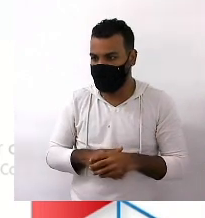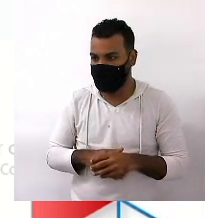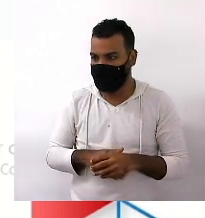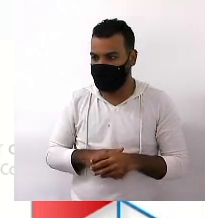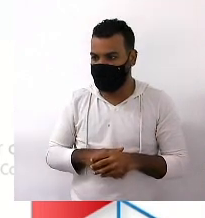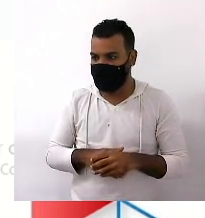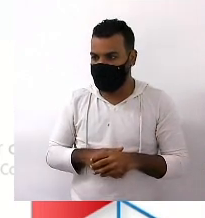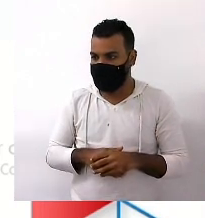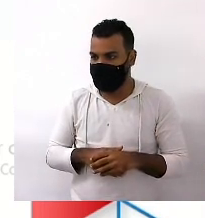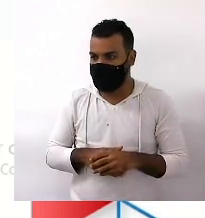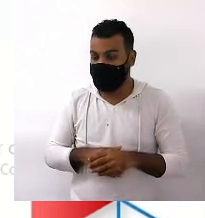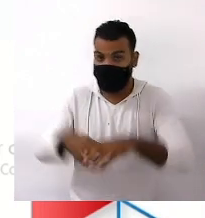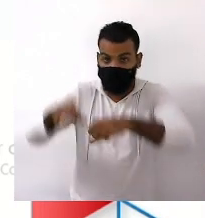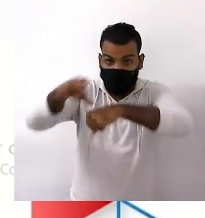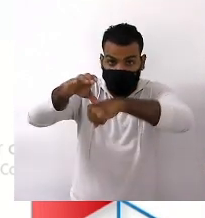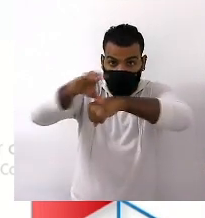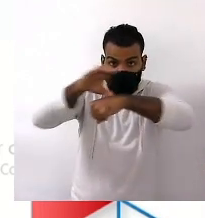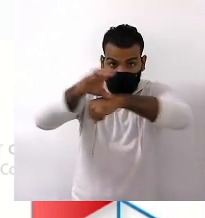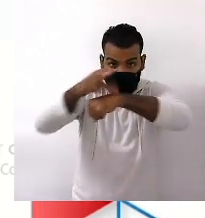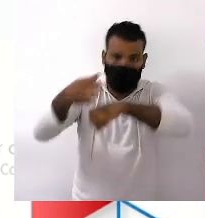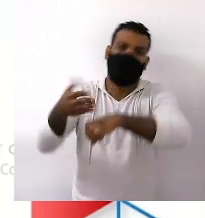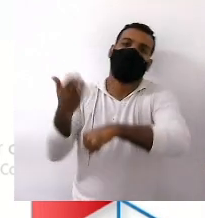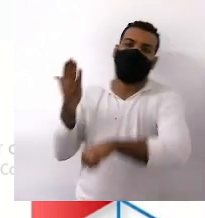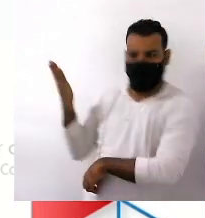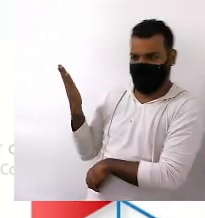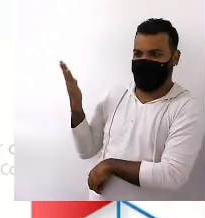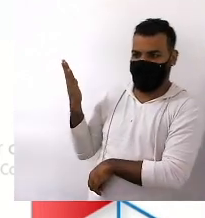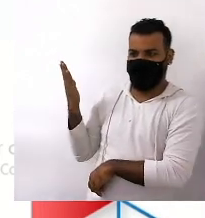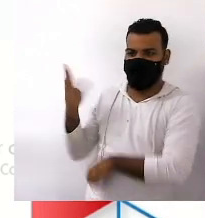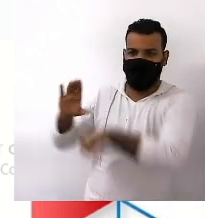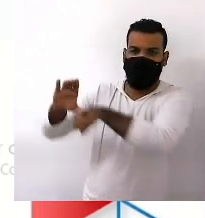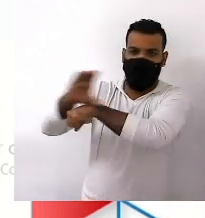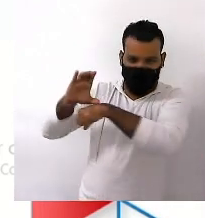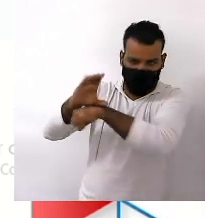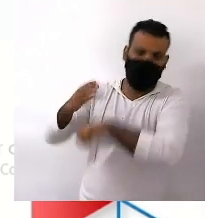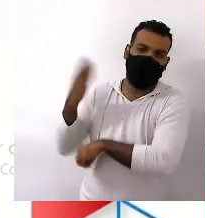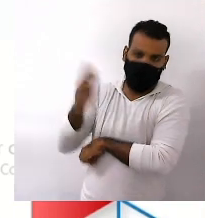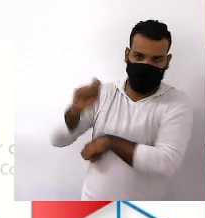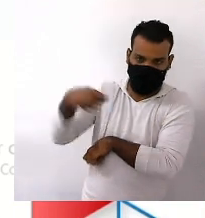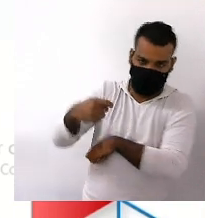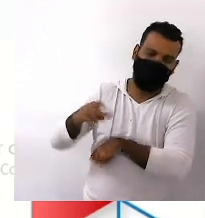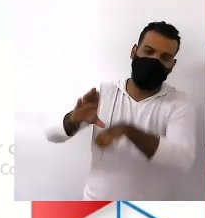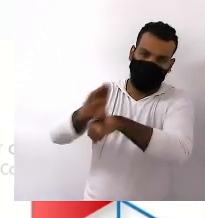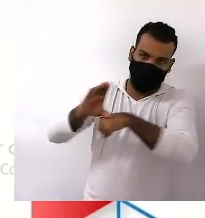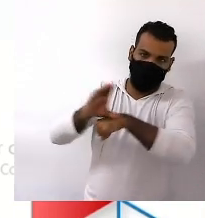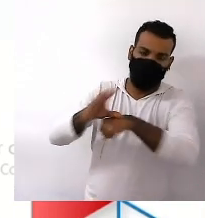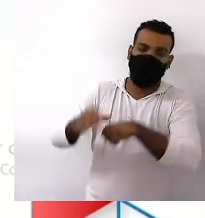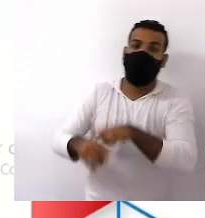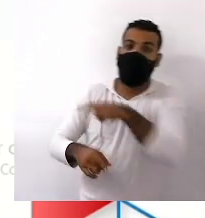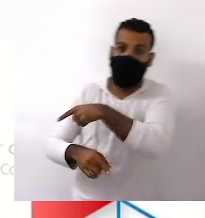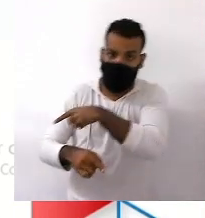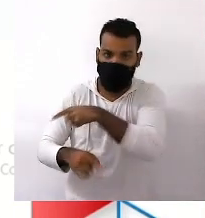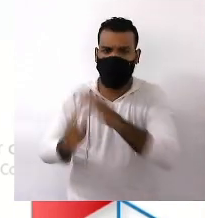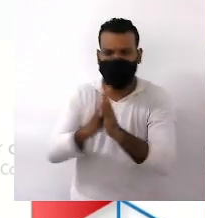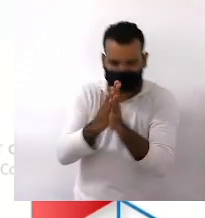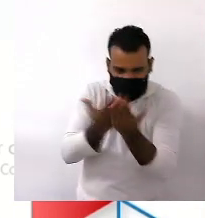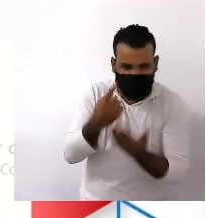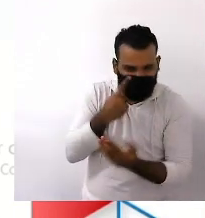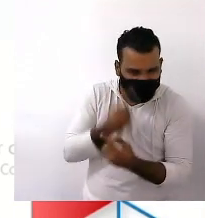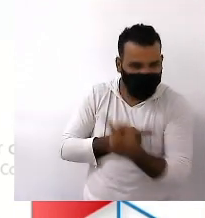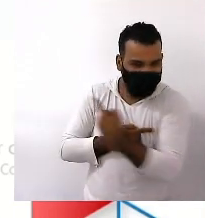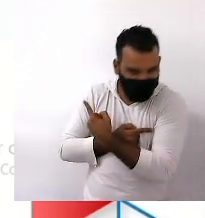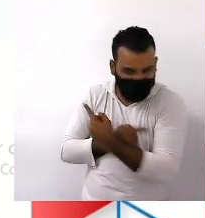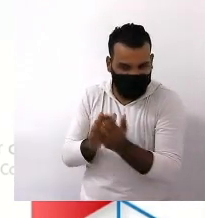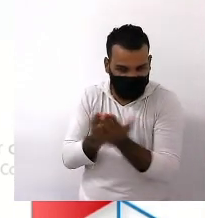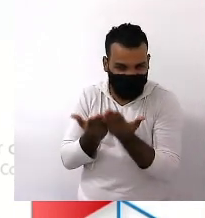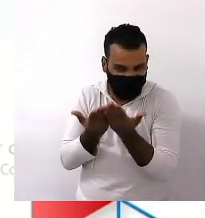nossa Constituição Federal Também chamada de Constituição Cidadã de 1988 Esse livrinho aí que você está vendo